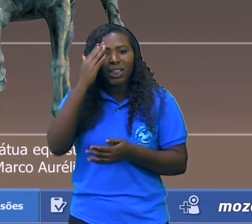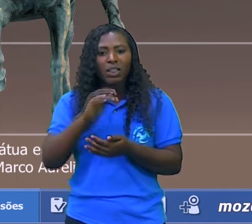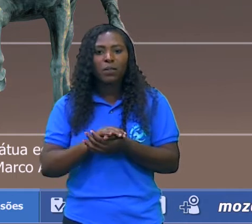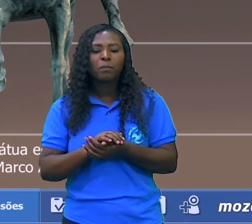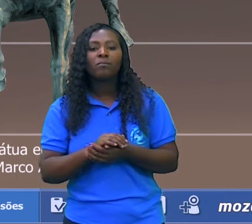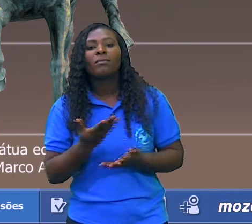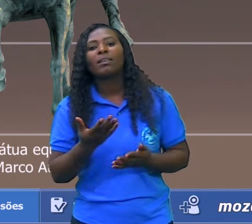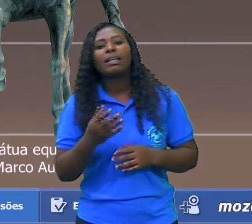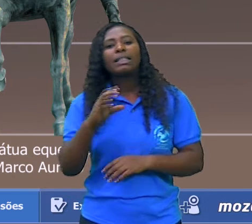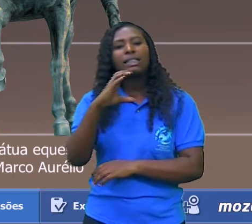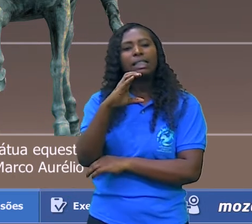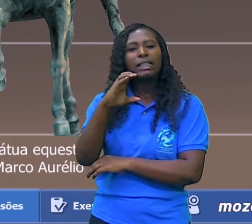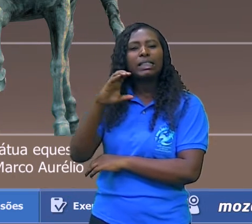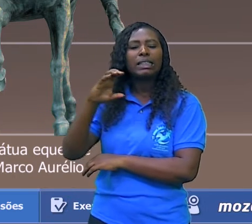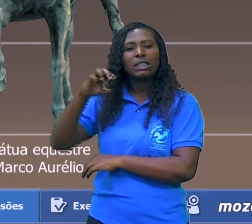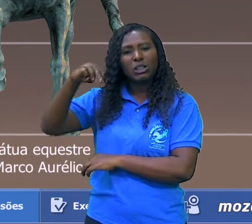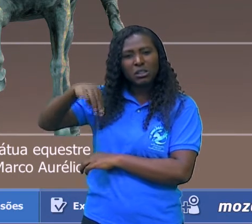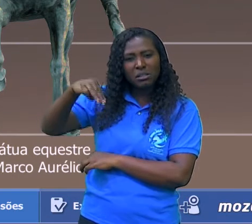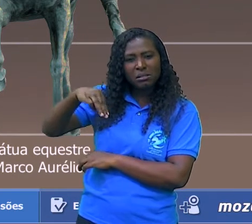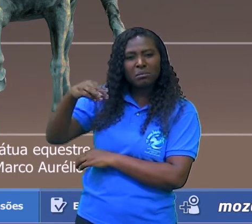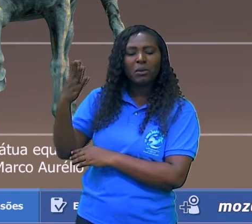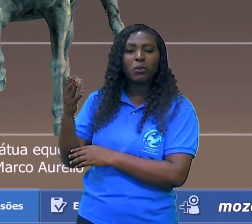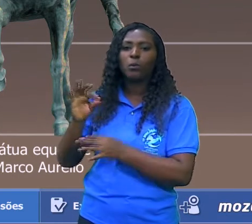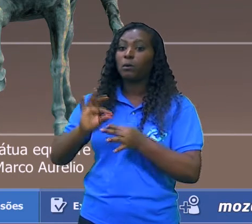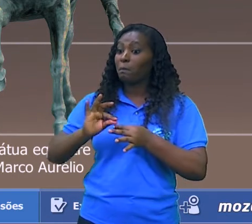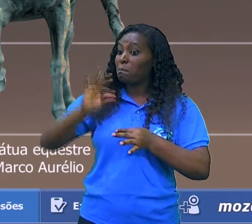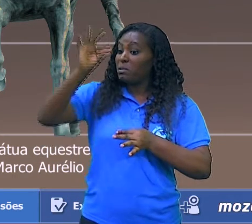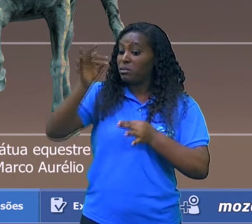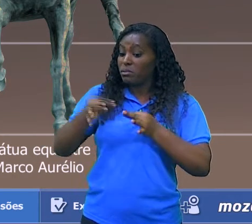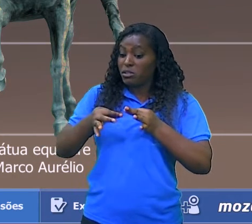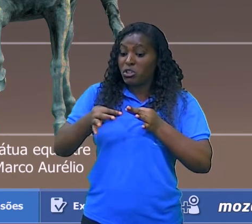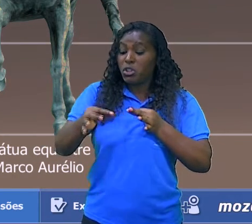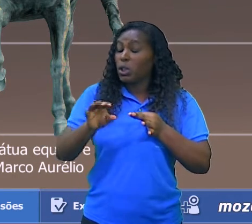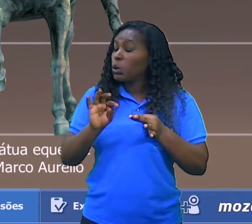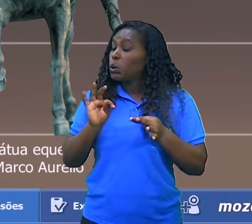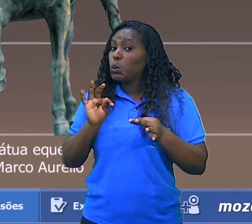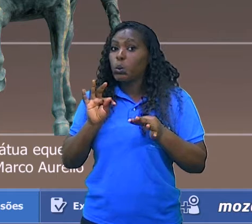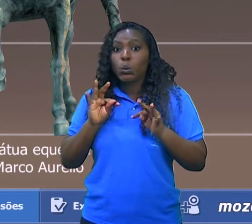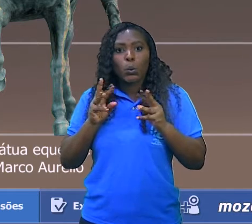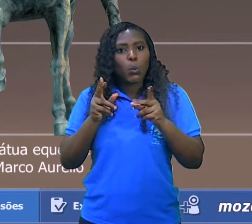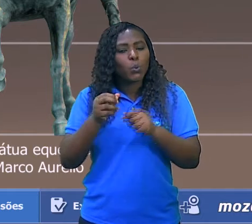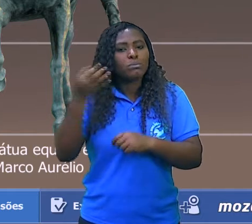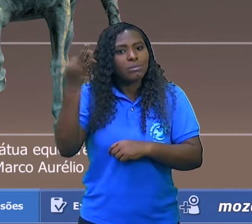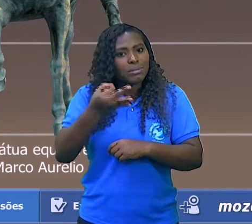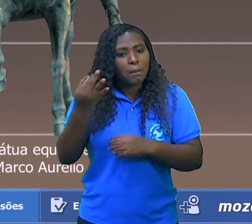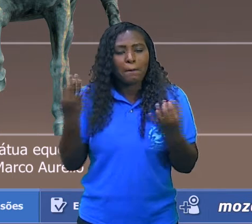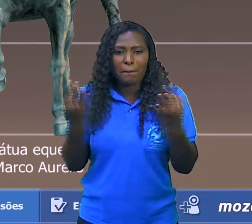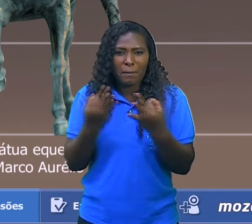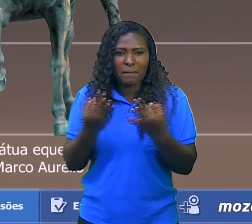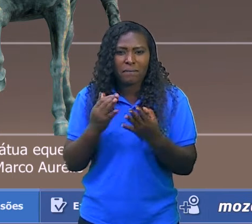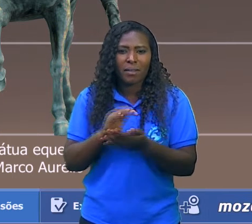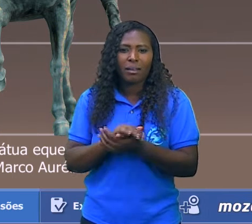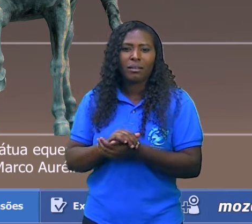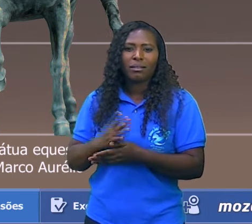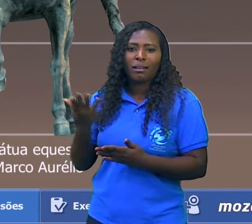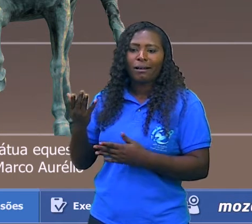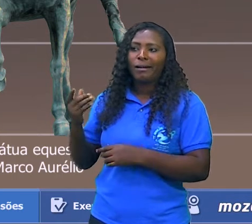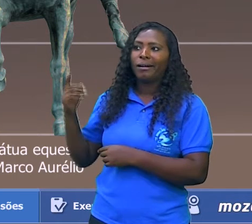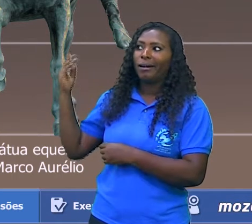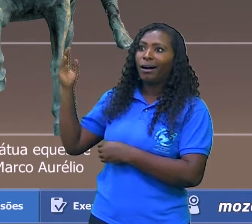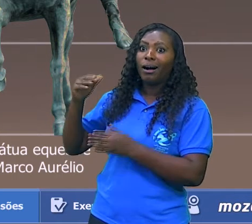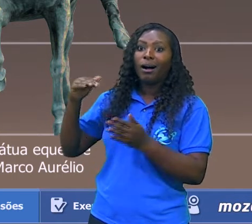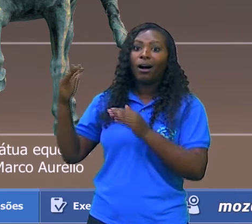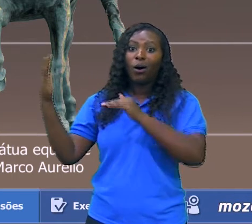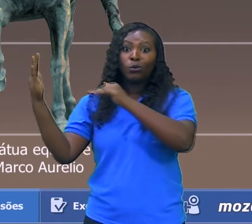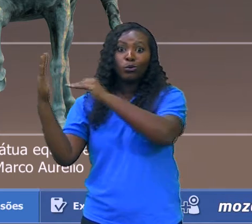153 centímetros, 2,8 de Augusto, e a estátua, 4,24